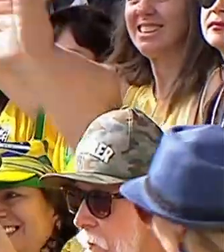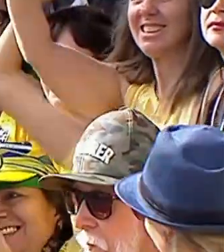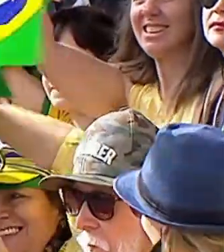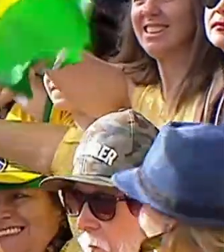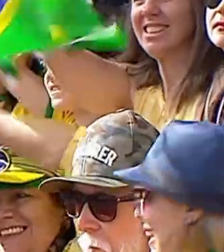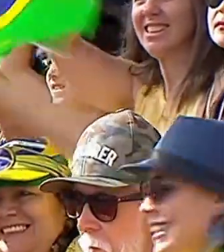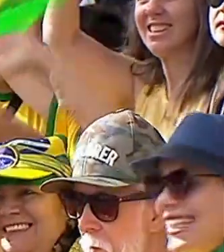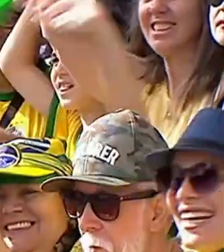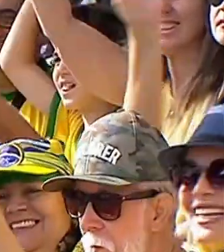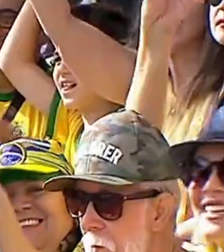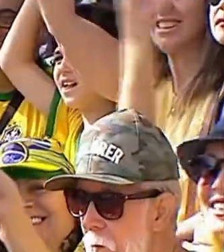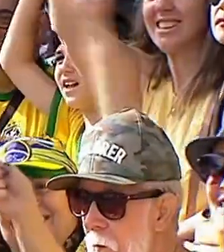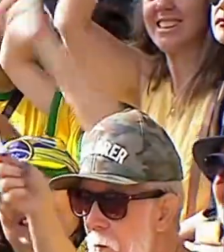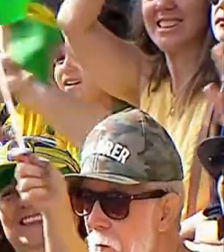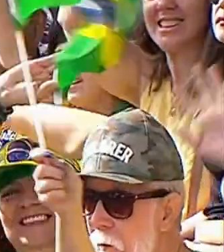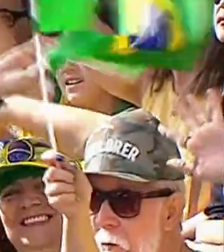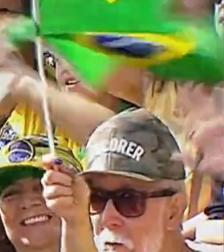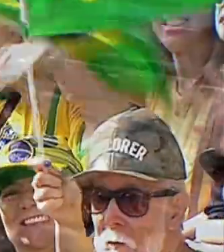MÊ...